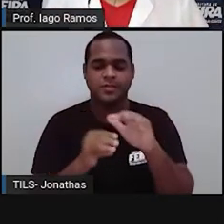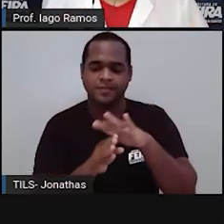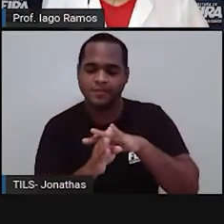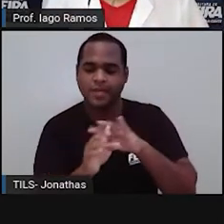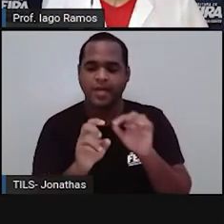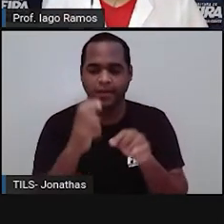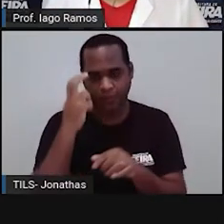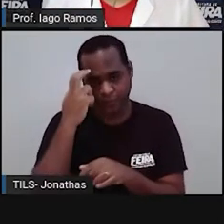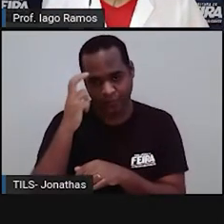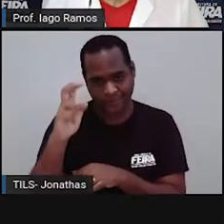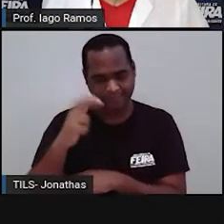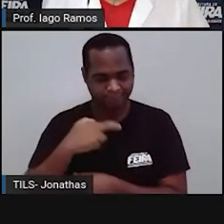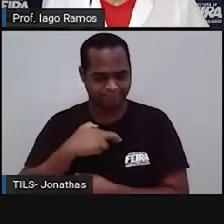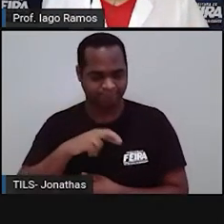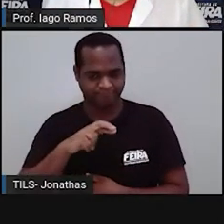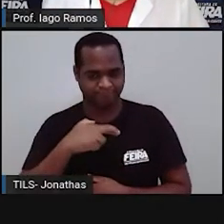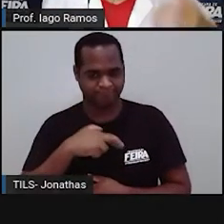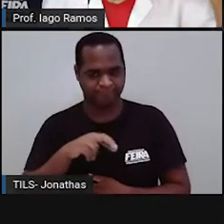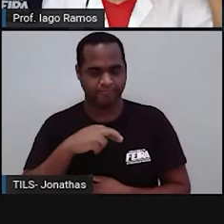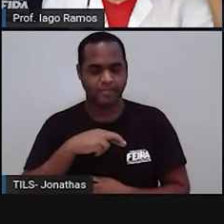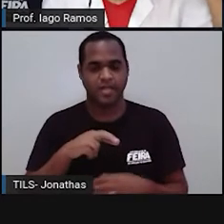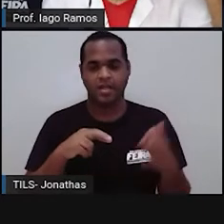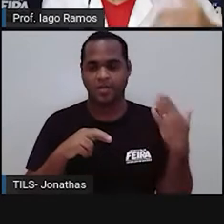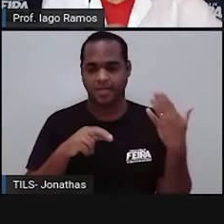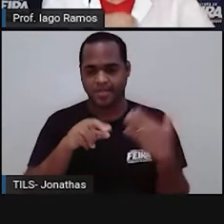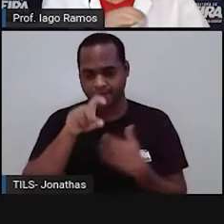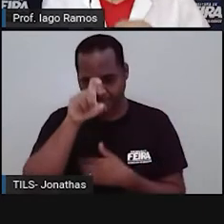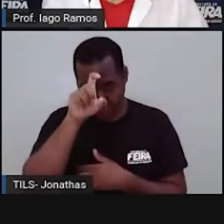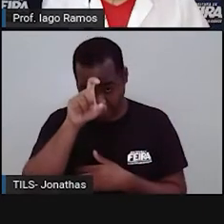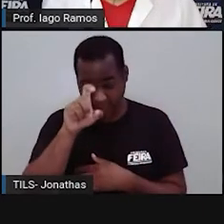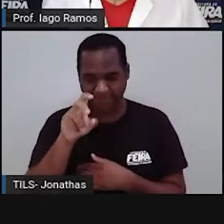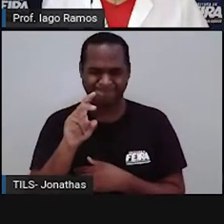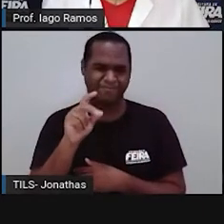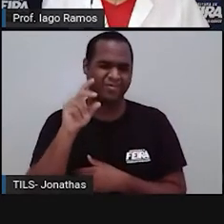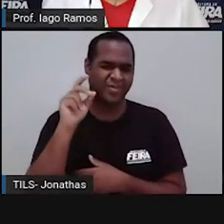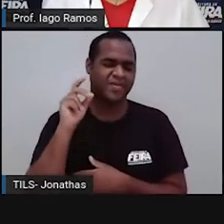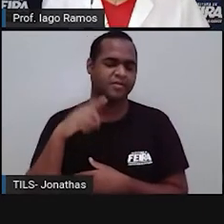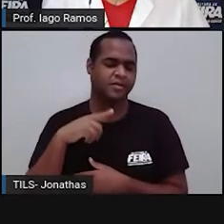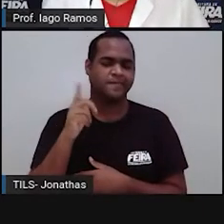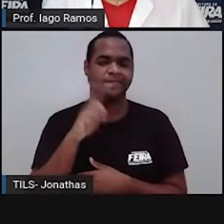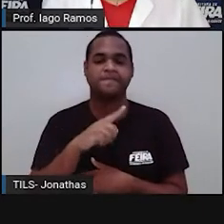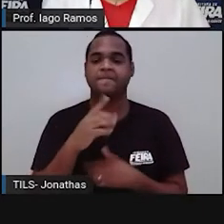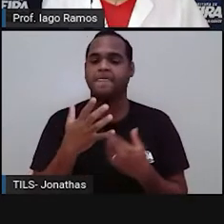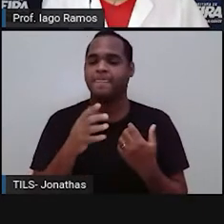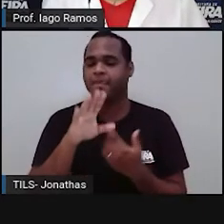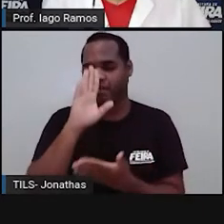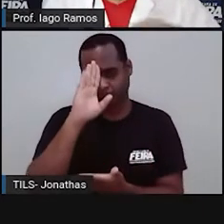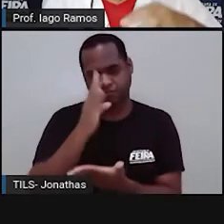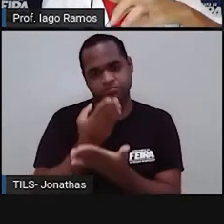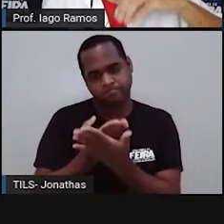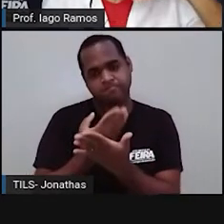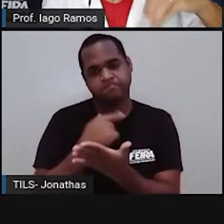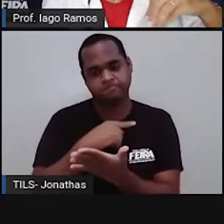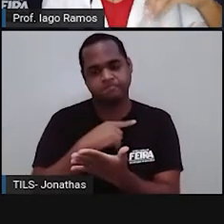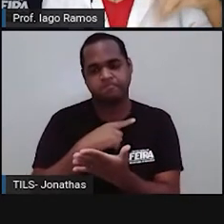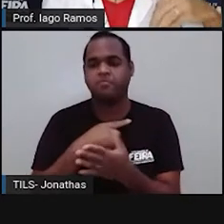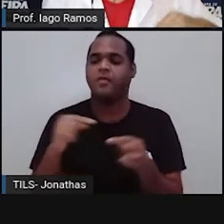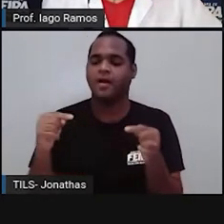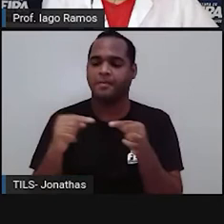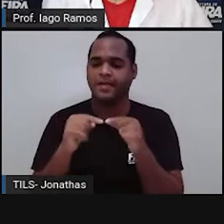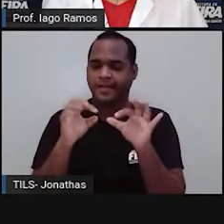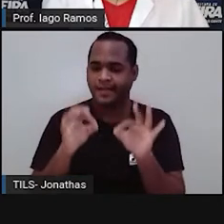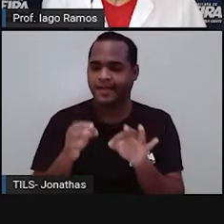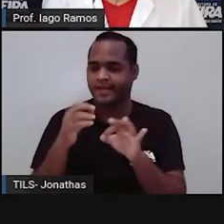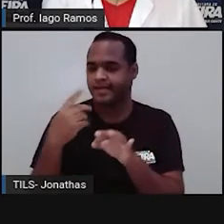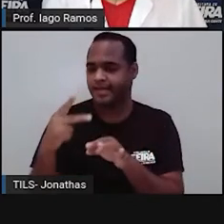da cultura religiosa do Egito lá na antiguidade, né? Acreditava-se que esse formato de